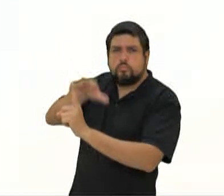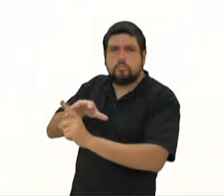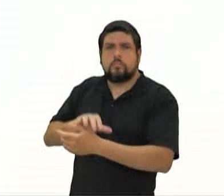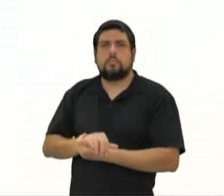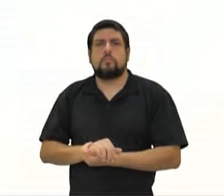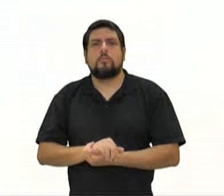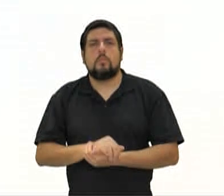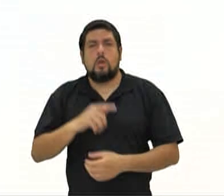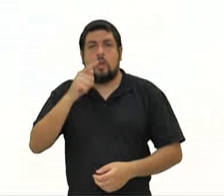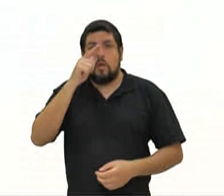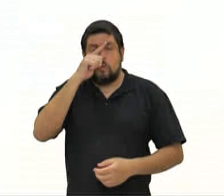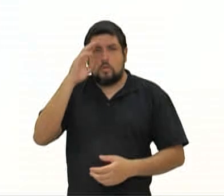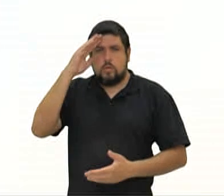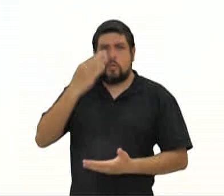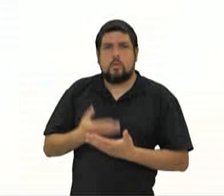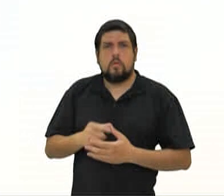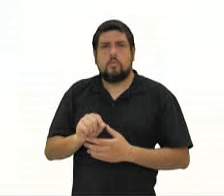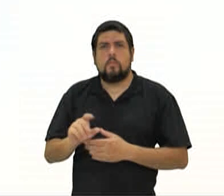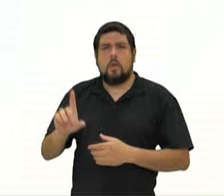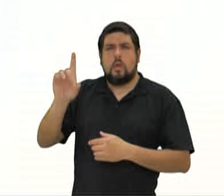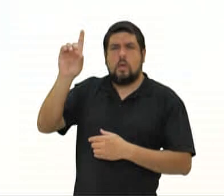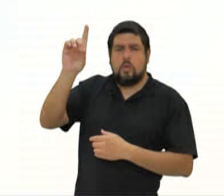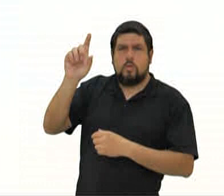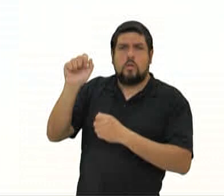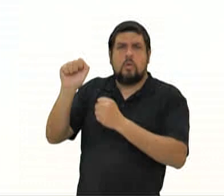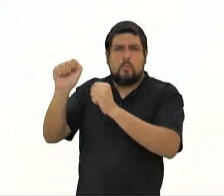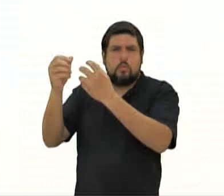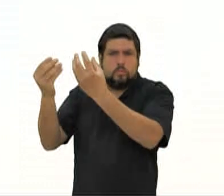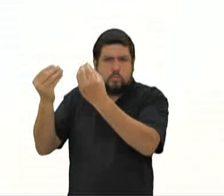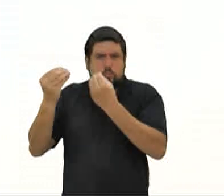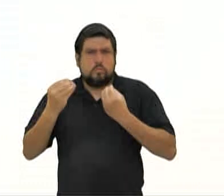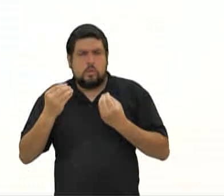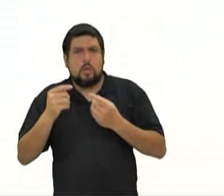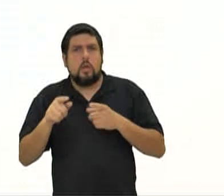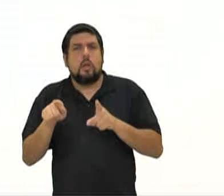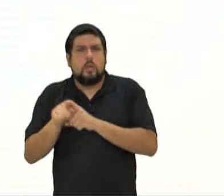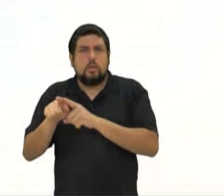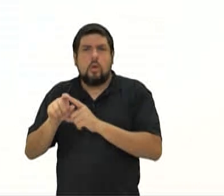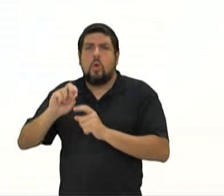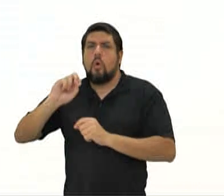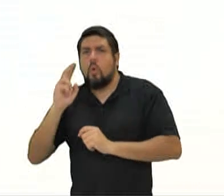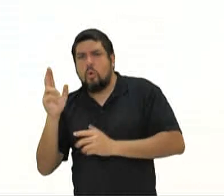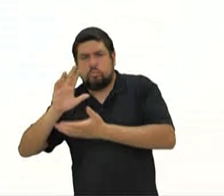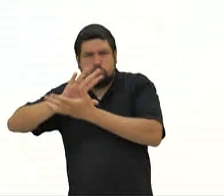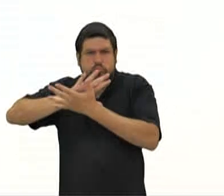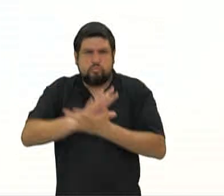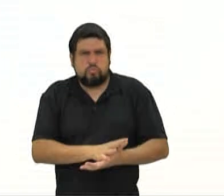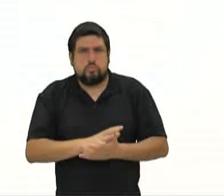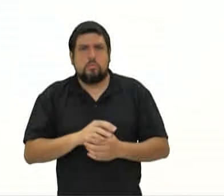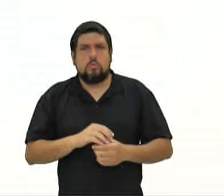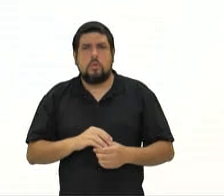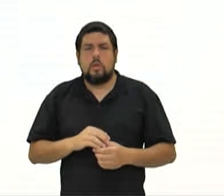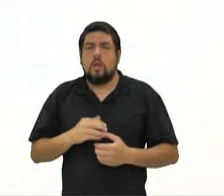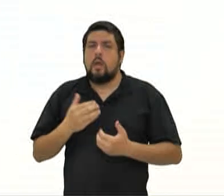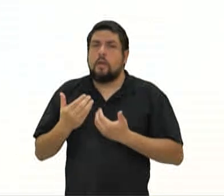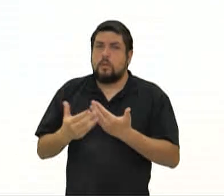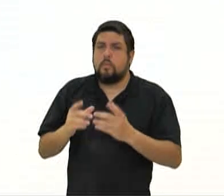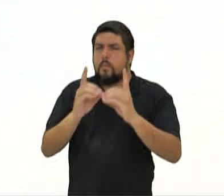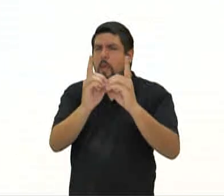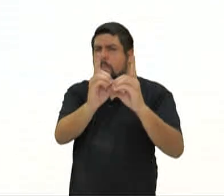acreditavam que os deuses podiam tanto oferecer quanto prejudicar os seres humanos. Inclusive, por isso, eles agraciavam, ofereciam,